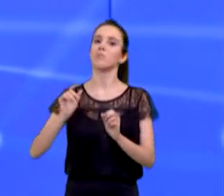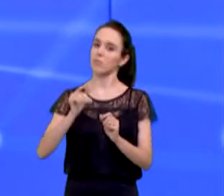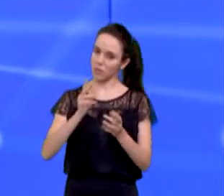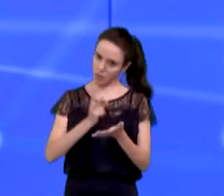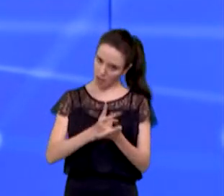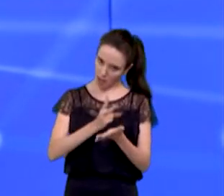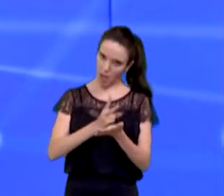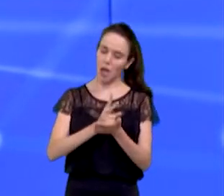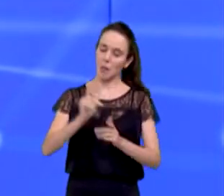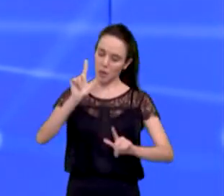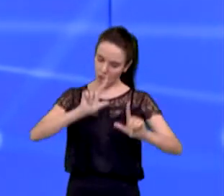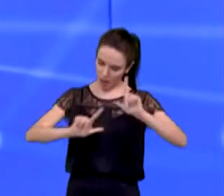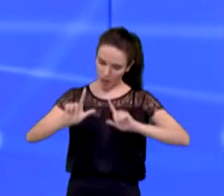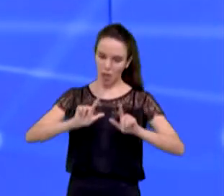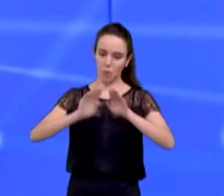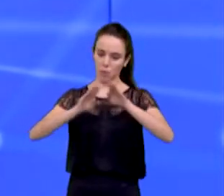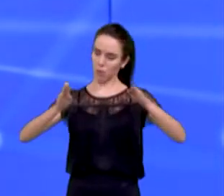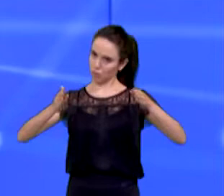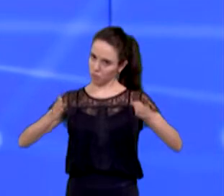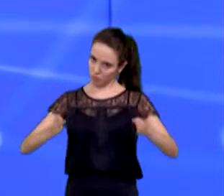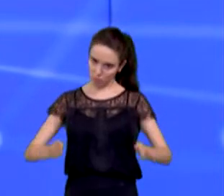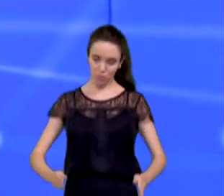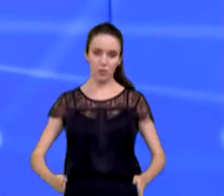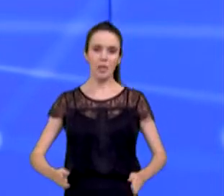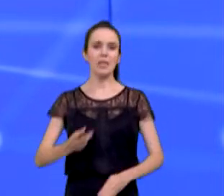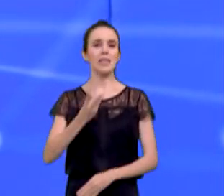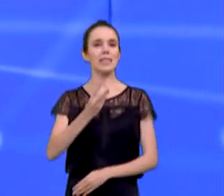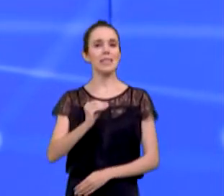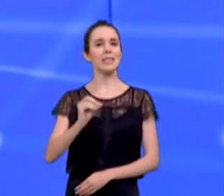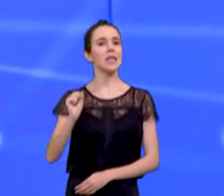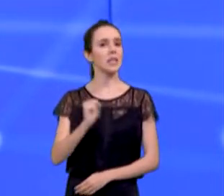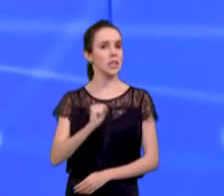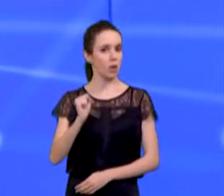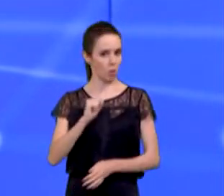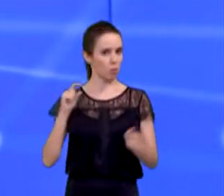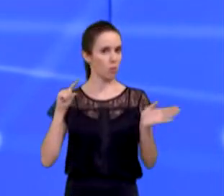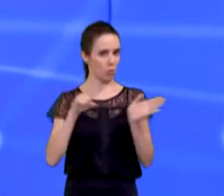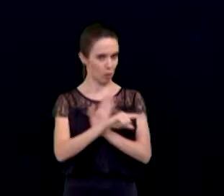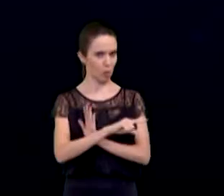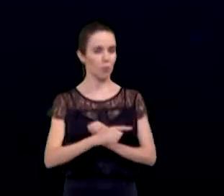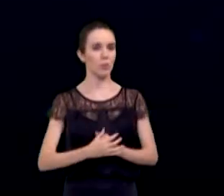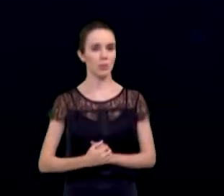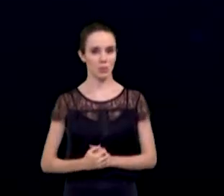os púlpitos são higienizados. 30 segundos para a sua pergunta, candidato.